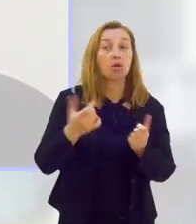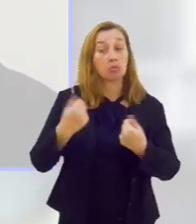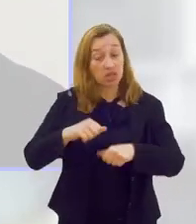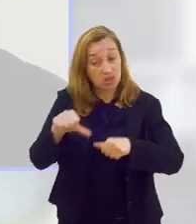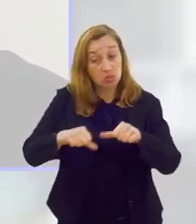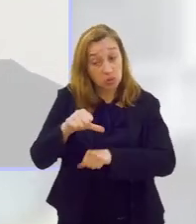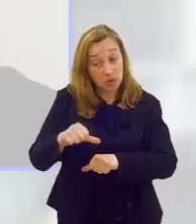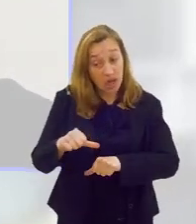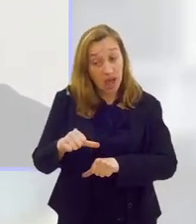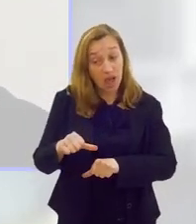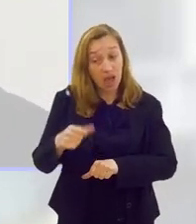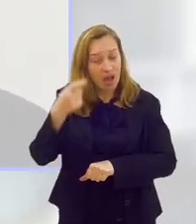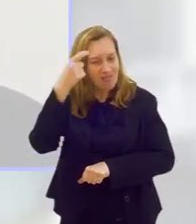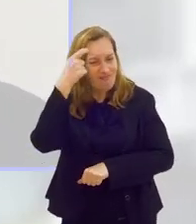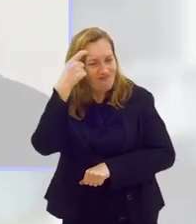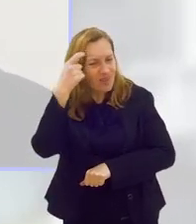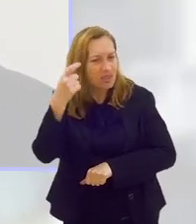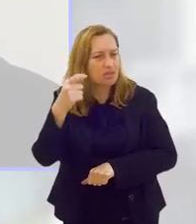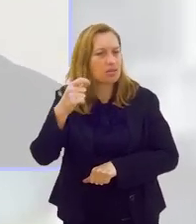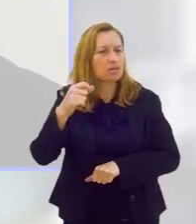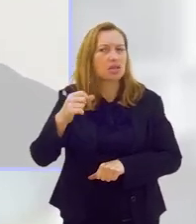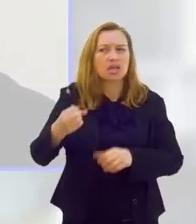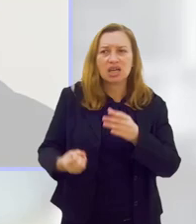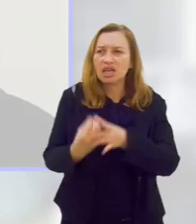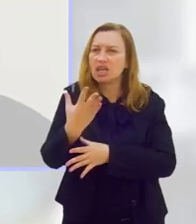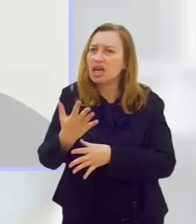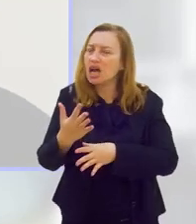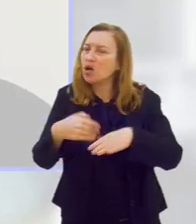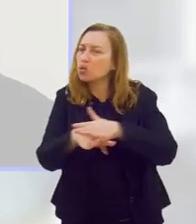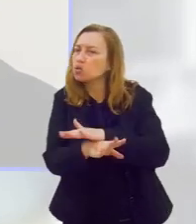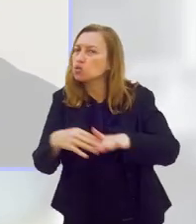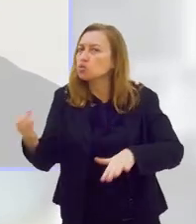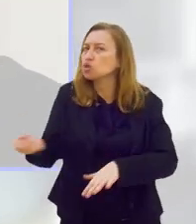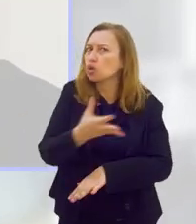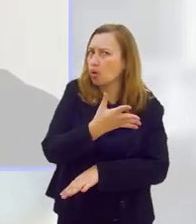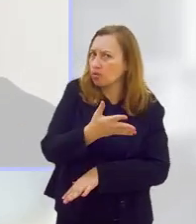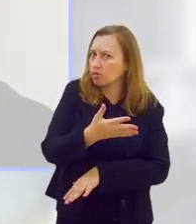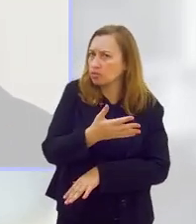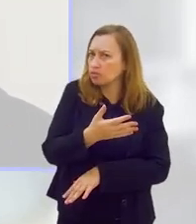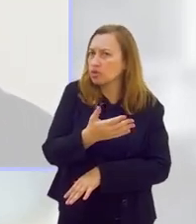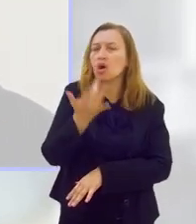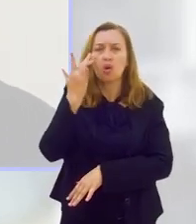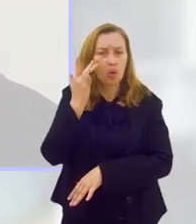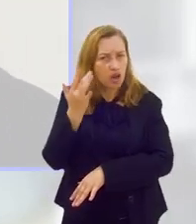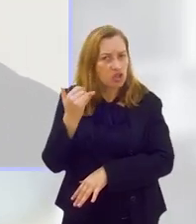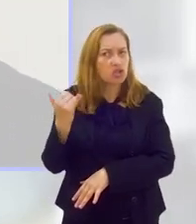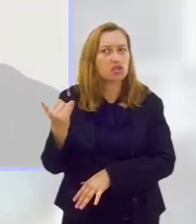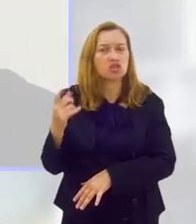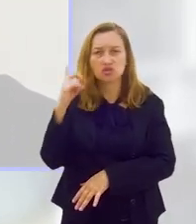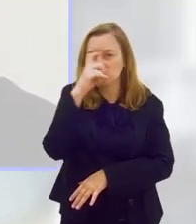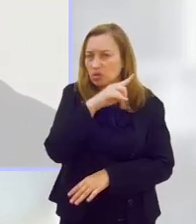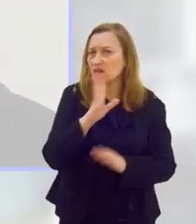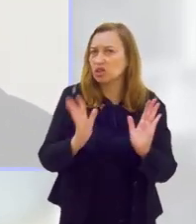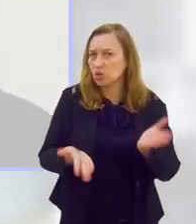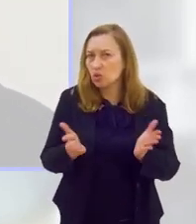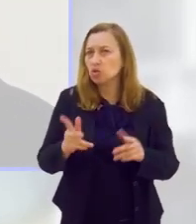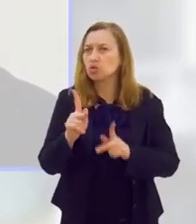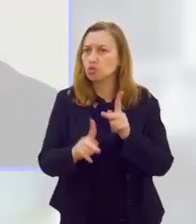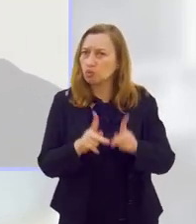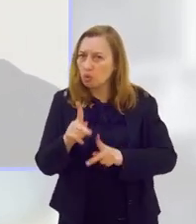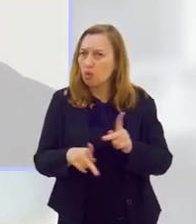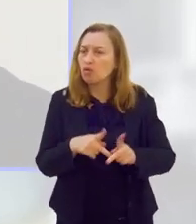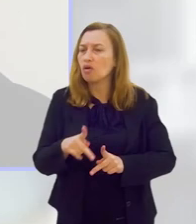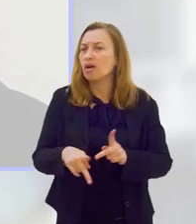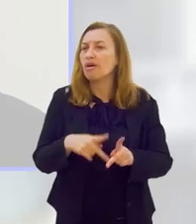preciso criar novos hábitos. Eu acho que a maior dificuldade hoje da população é